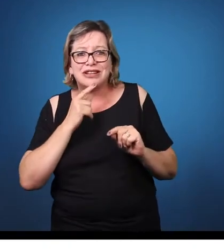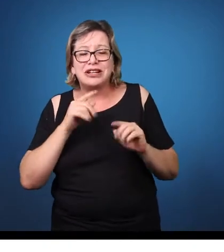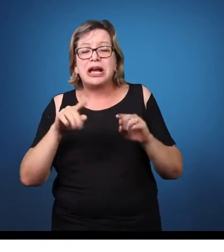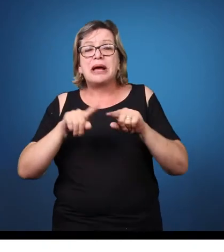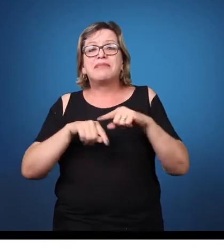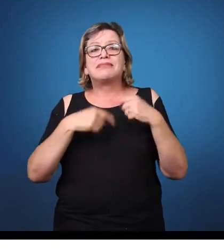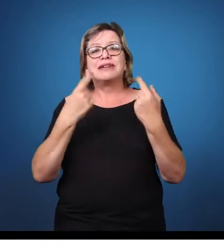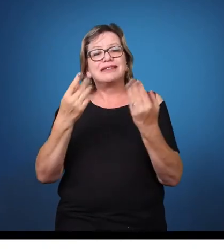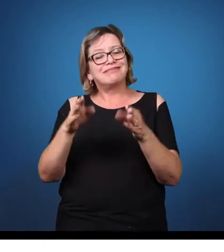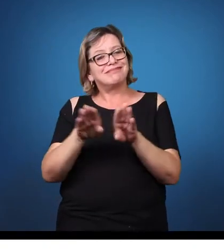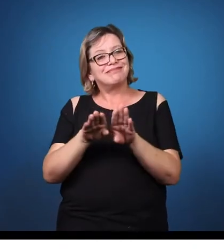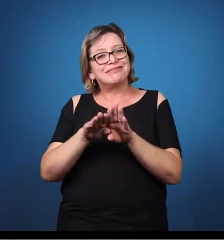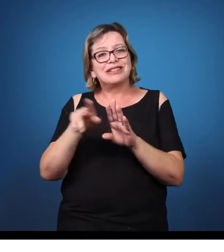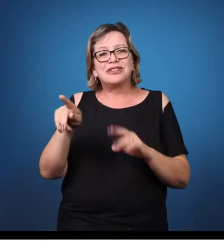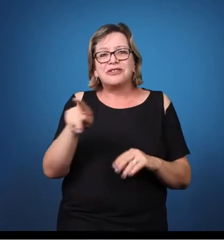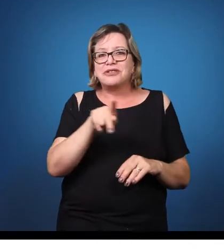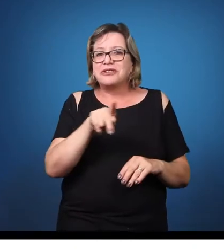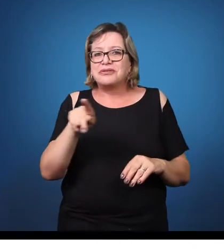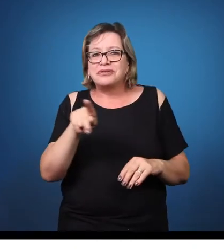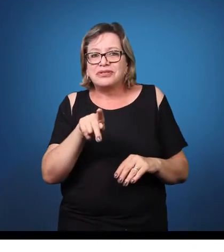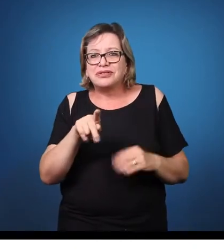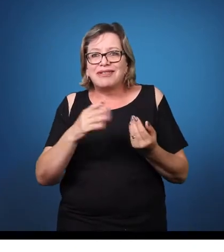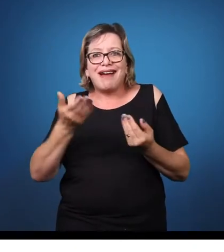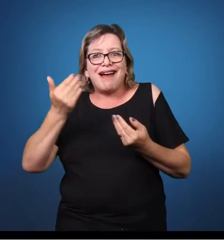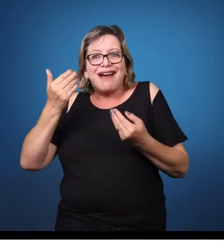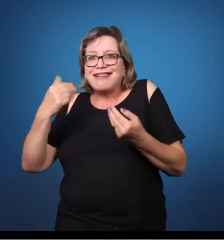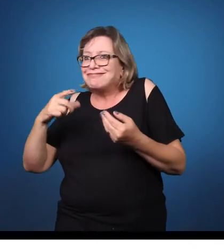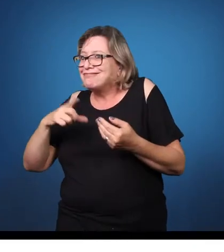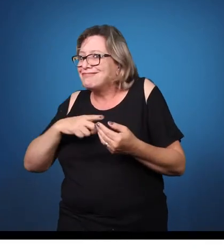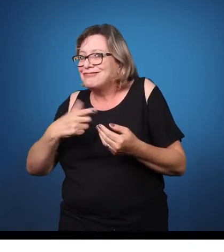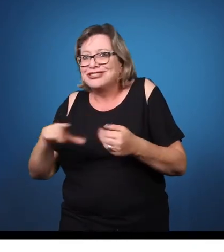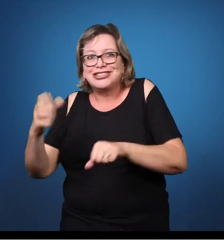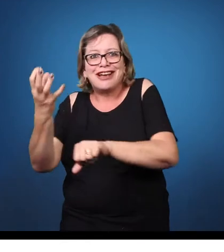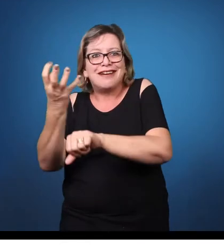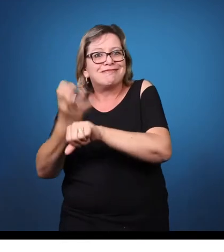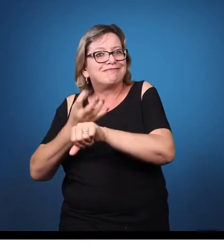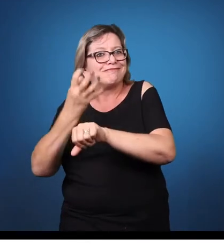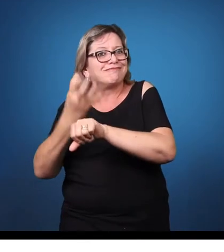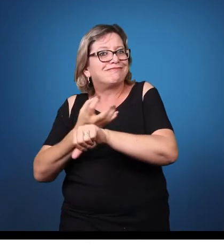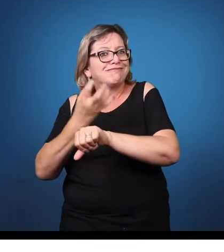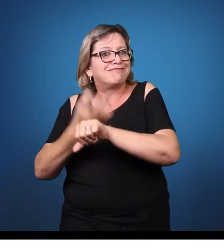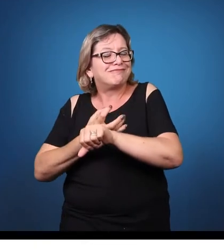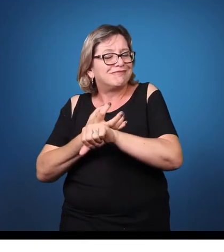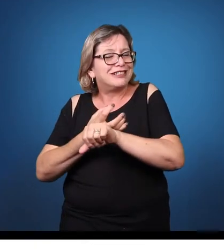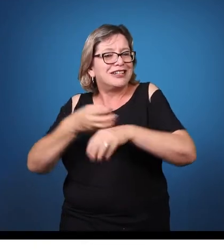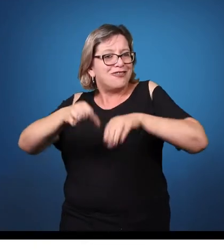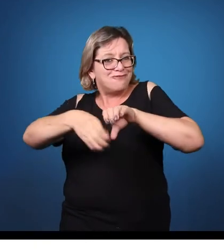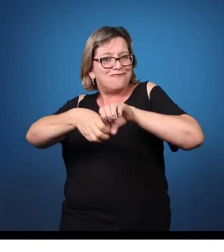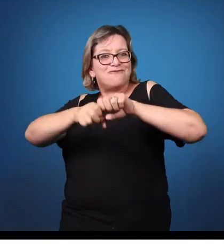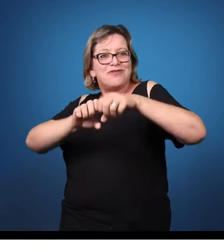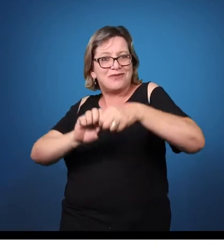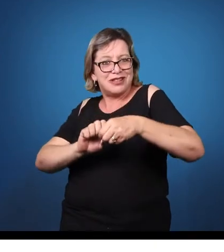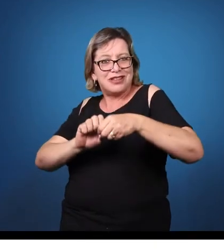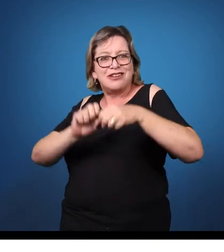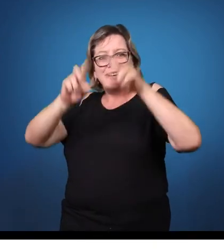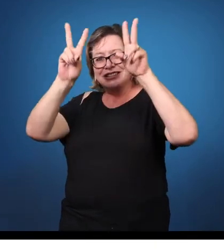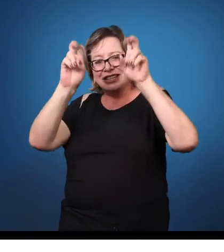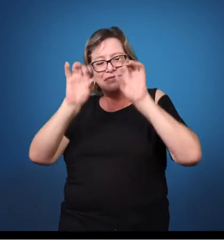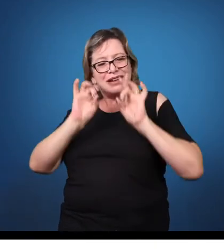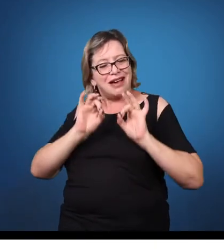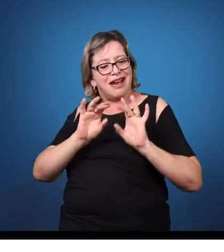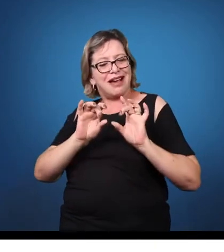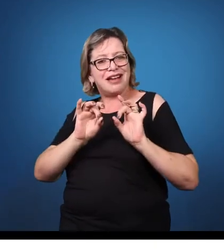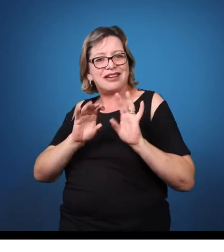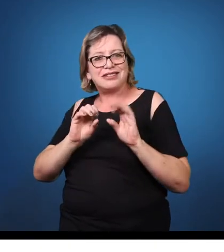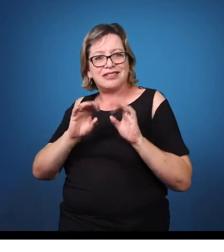temos hoje, em termos de educação especial chegando no ensino superior. Então, o que é necessário fazer?